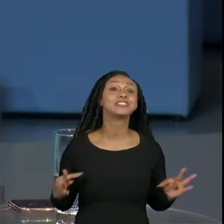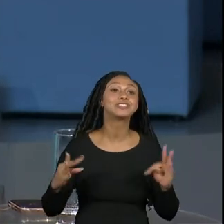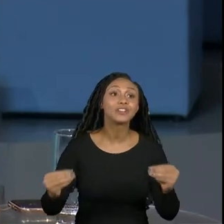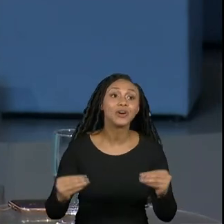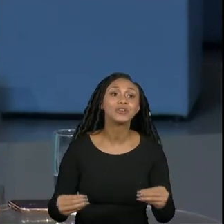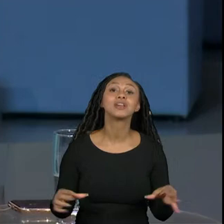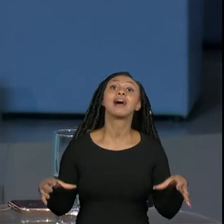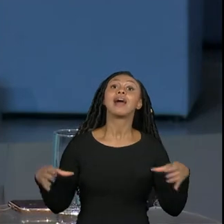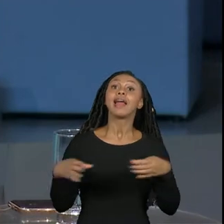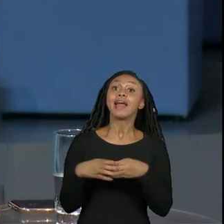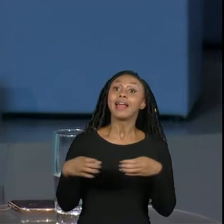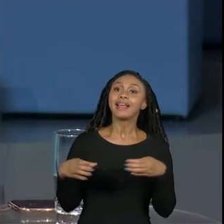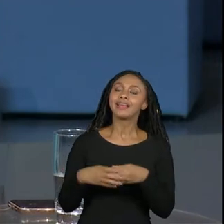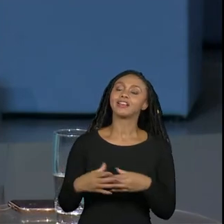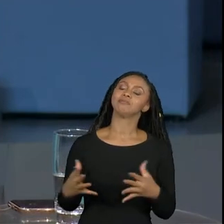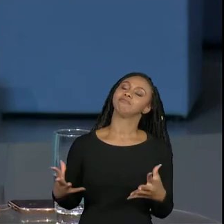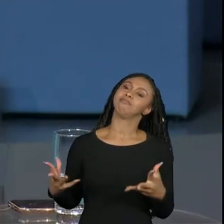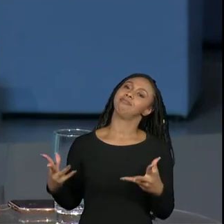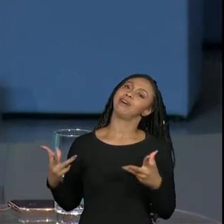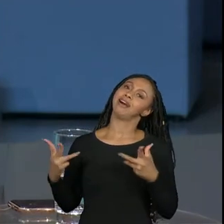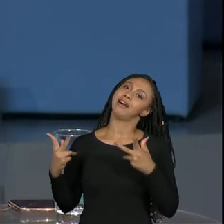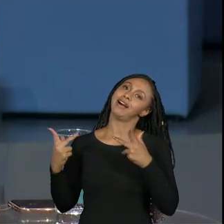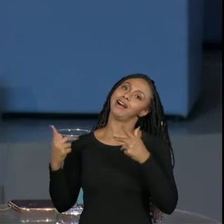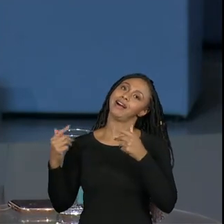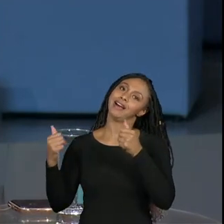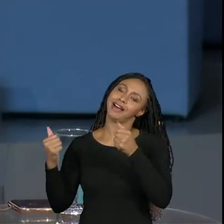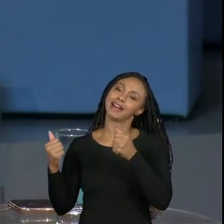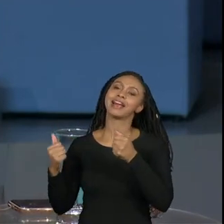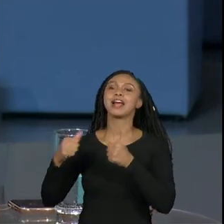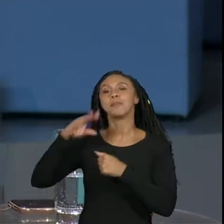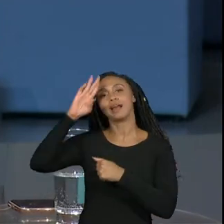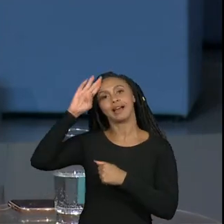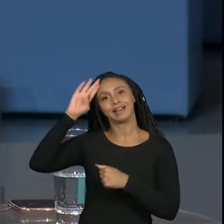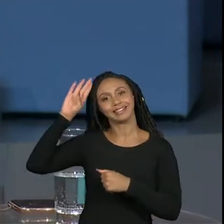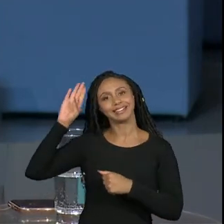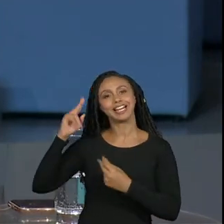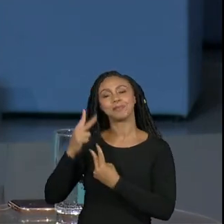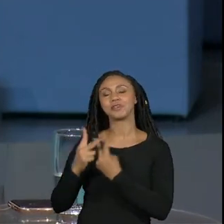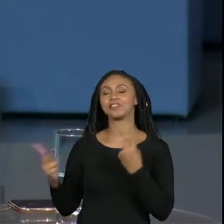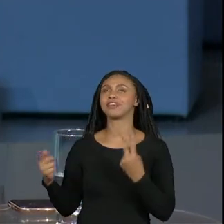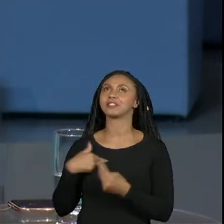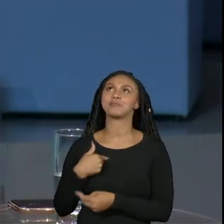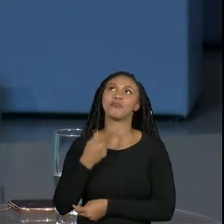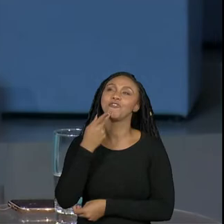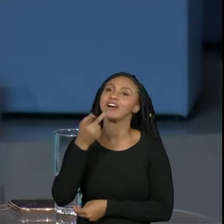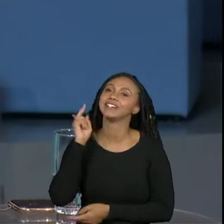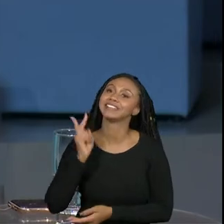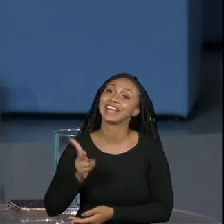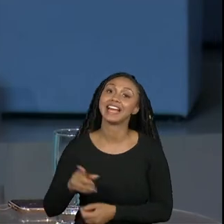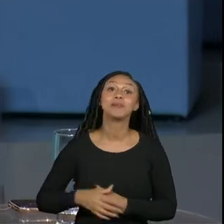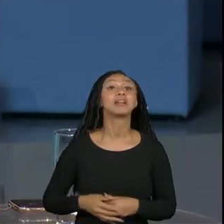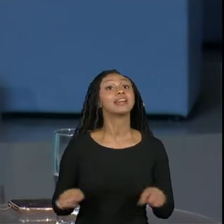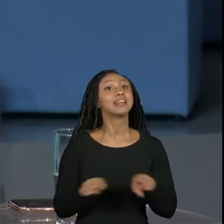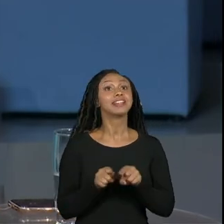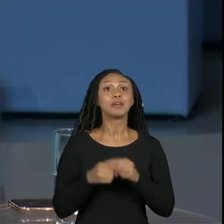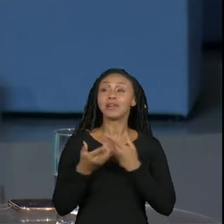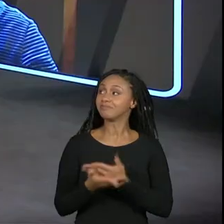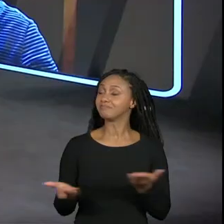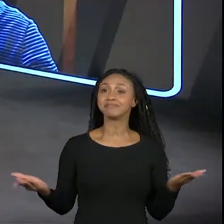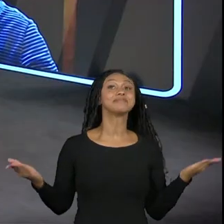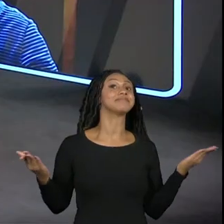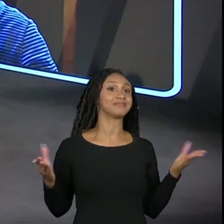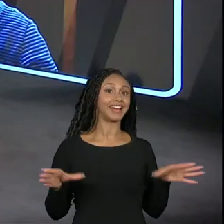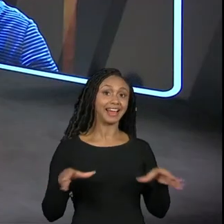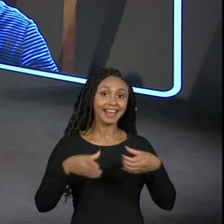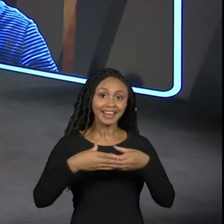a equipe maravilhosa do time do acadêmico da Univesp que eu jamais posso deixar de mencionar e essa equipe aqui da